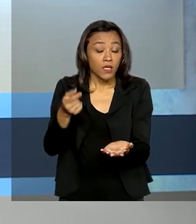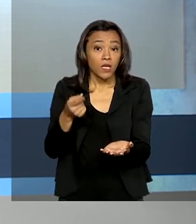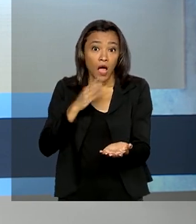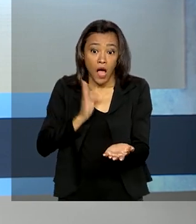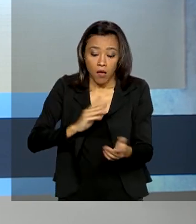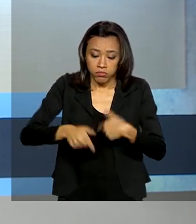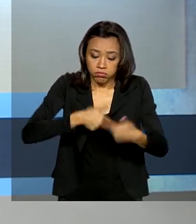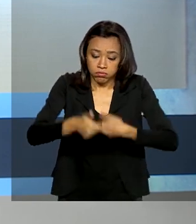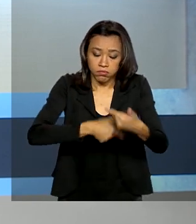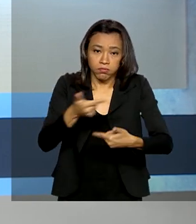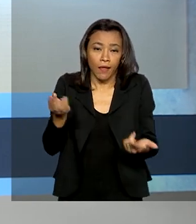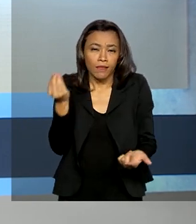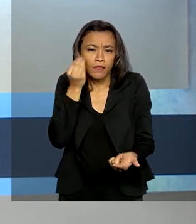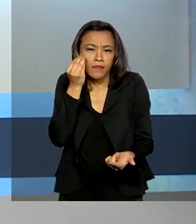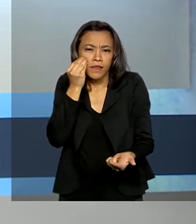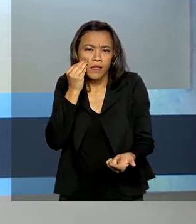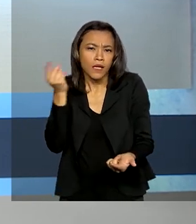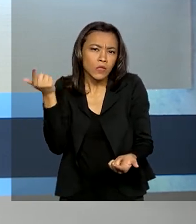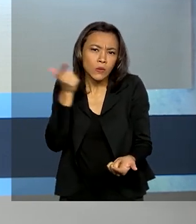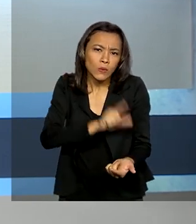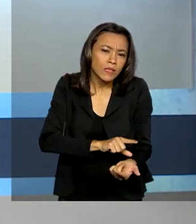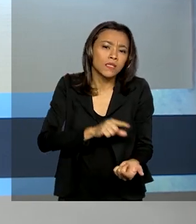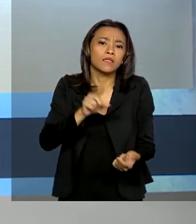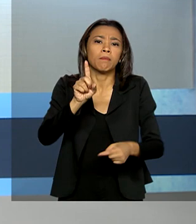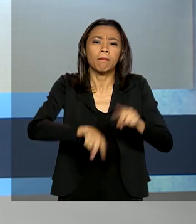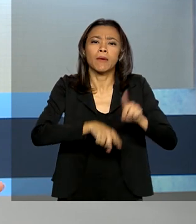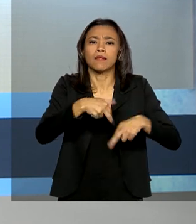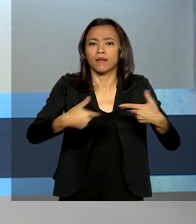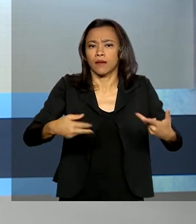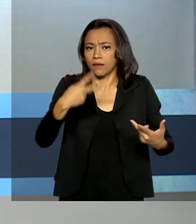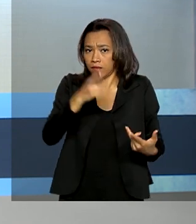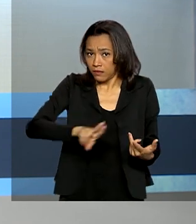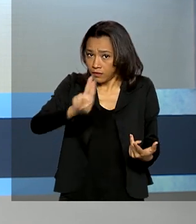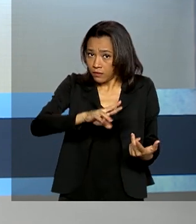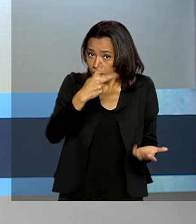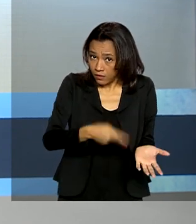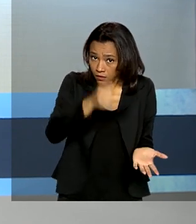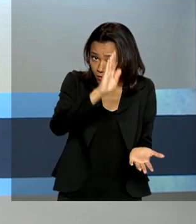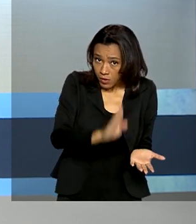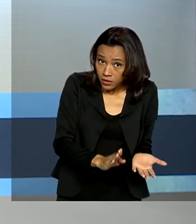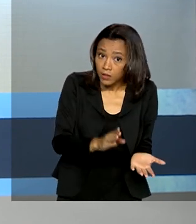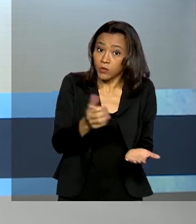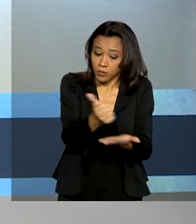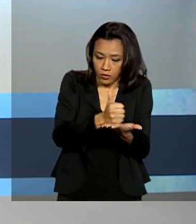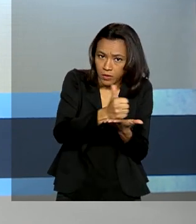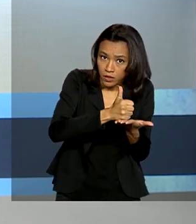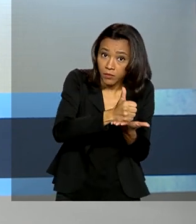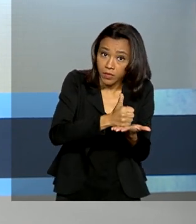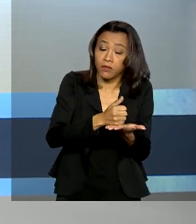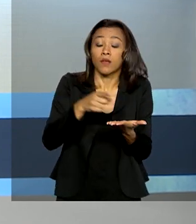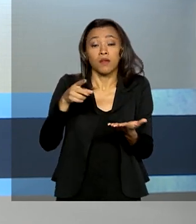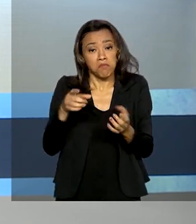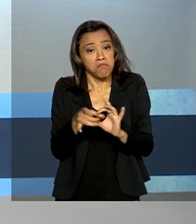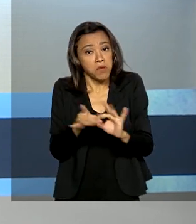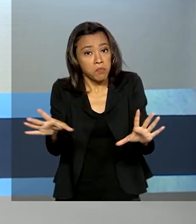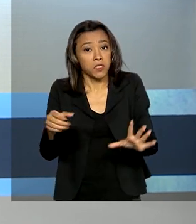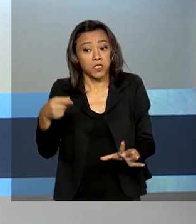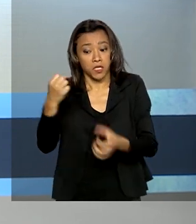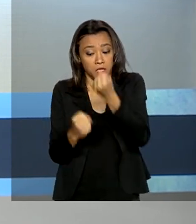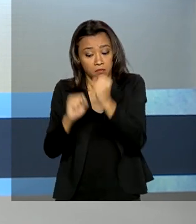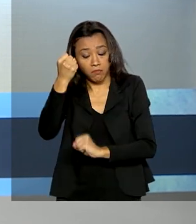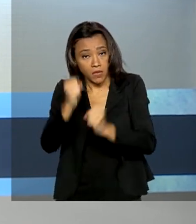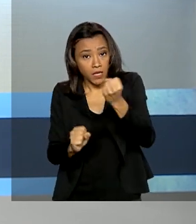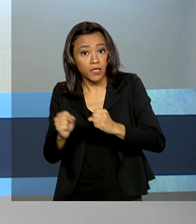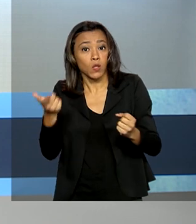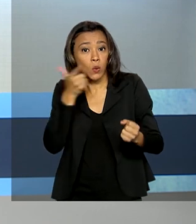coronavírus sejam produzidos com insumos nacionais. Quando aprovada, a medida vai permitir que empresas brasileiras fabriquem